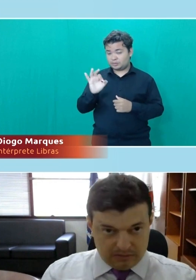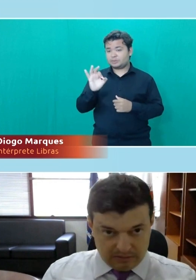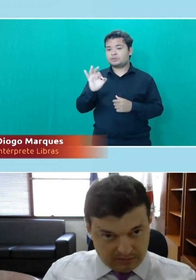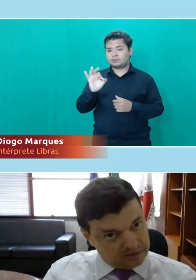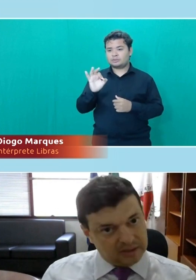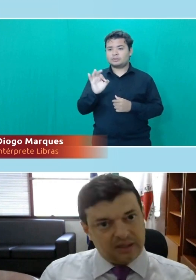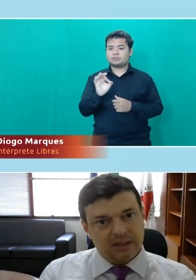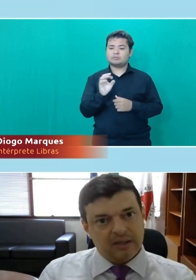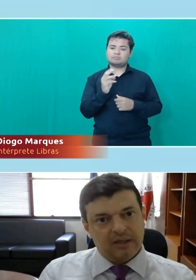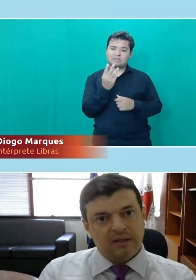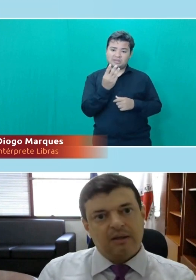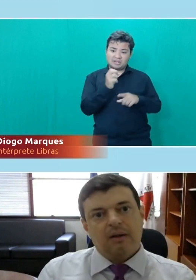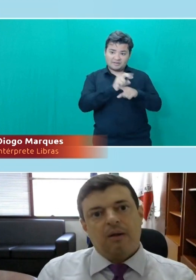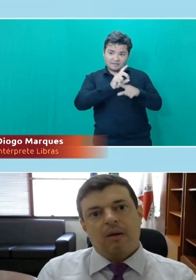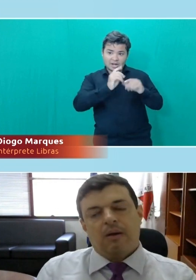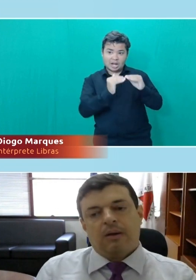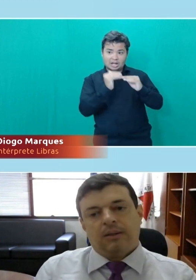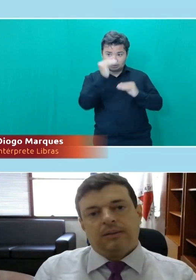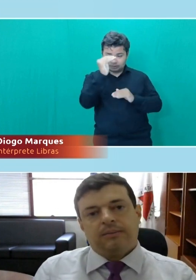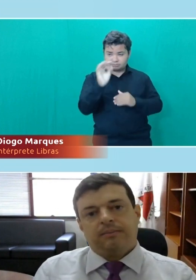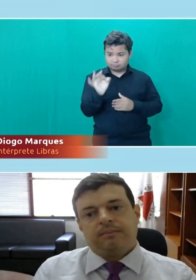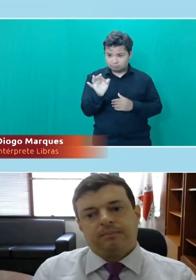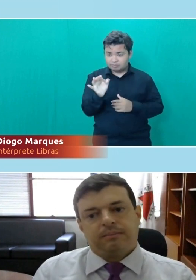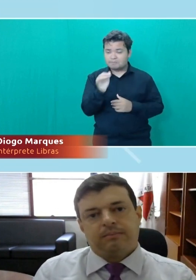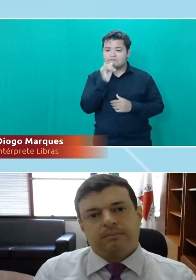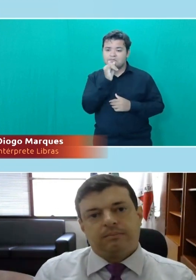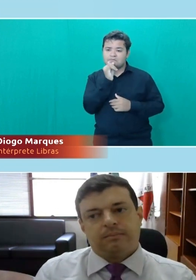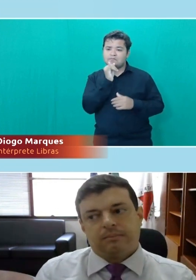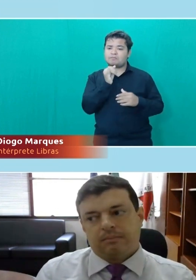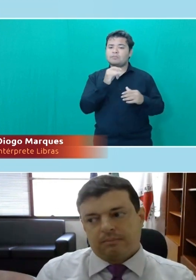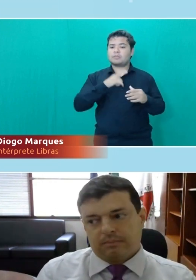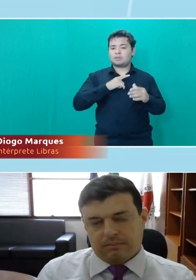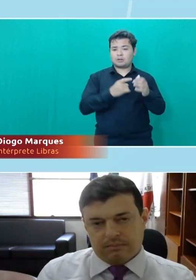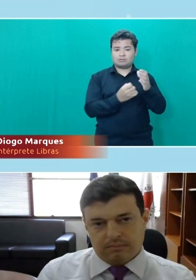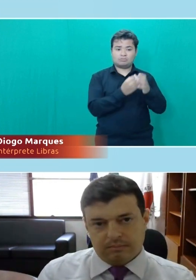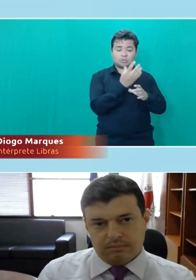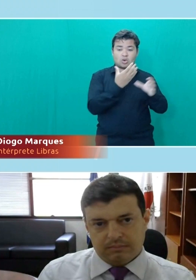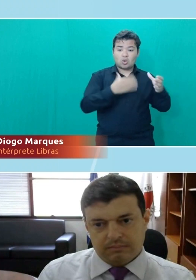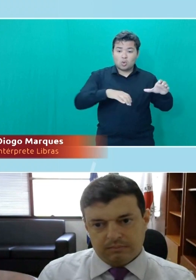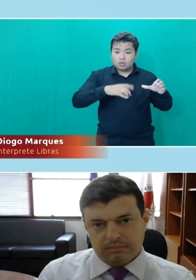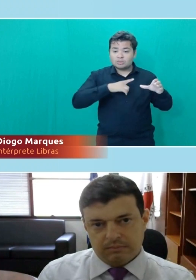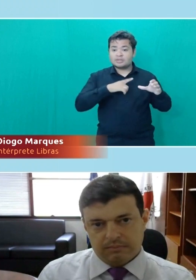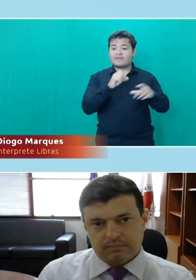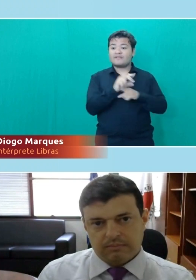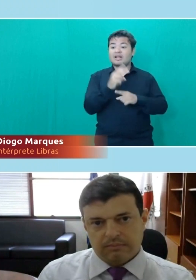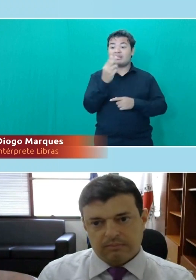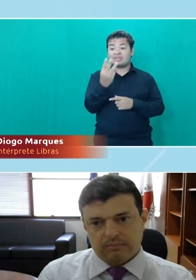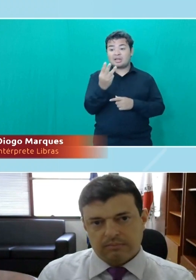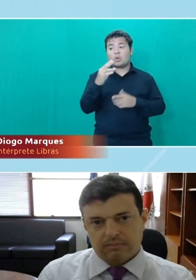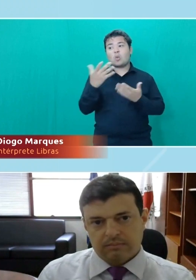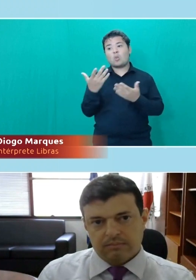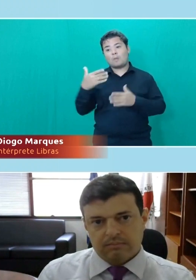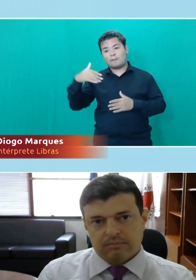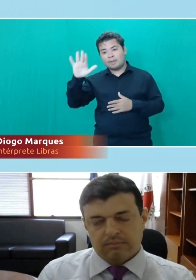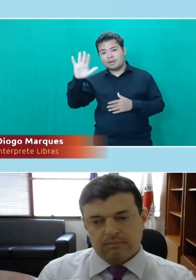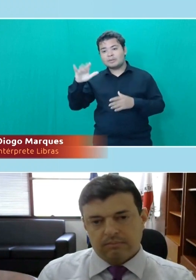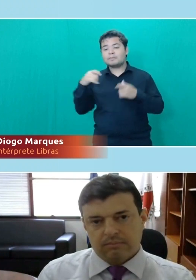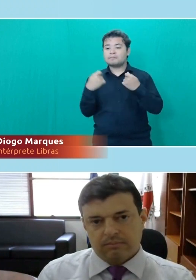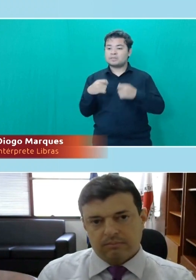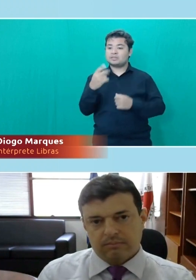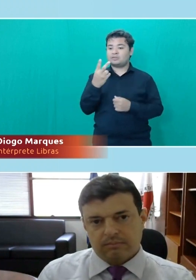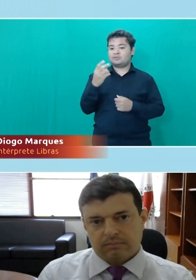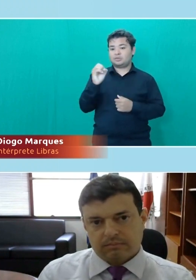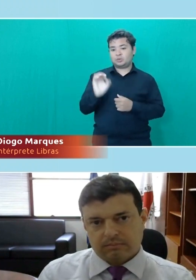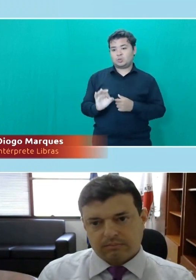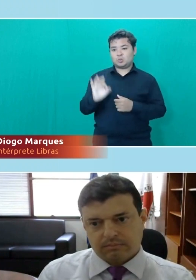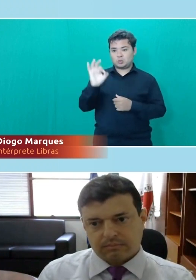três vagas. Então, se um órgão lança um concurso com três vagas ou mais, ele deve reservar pelo menos 20%